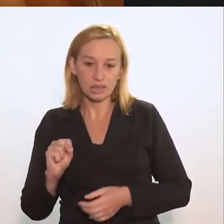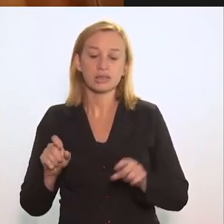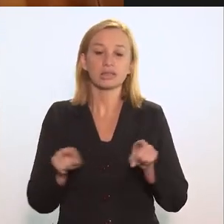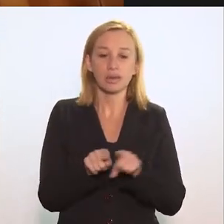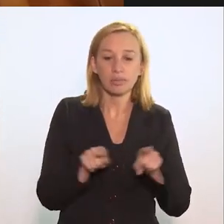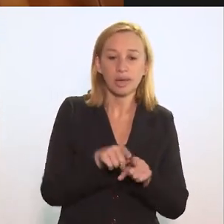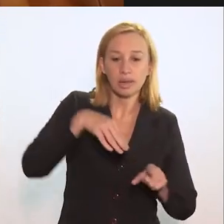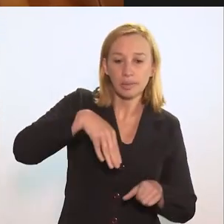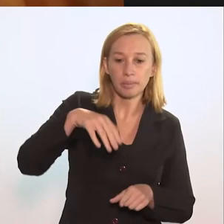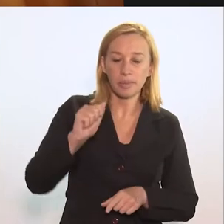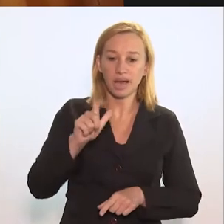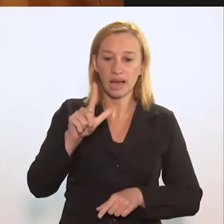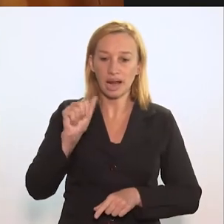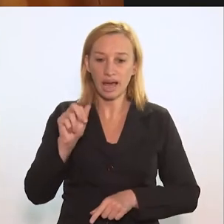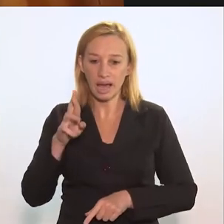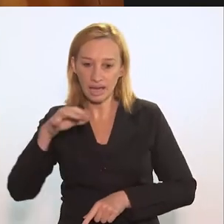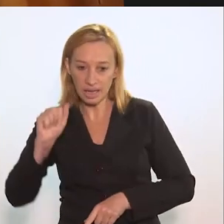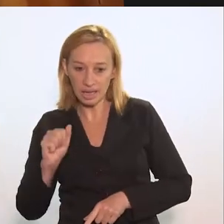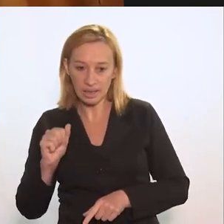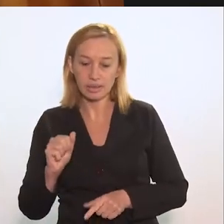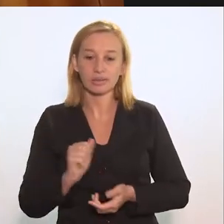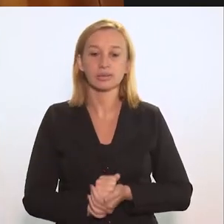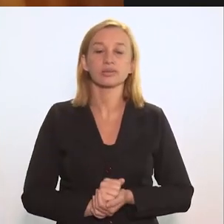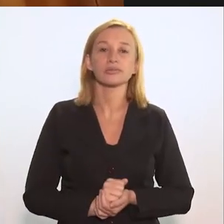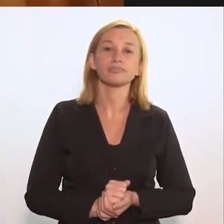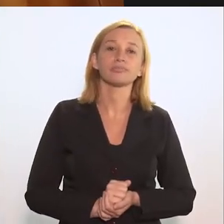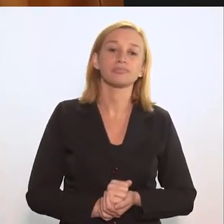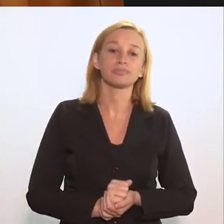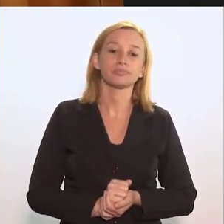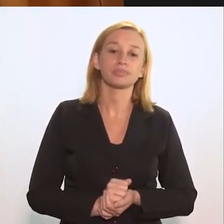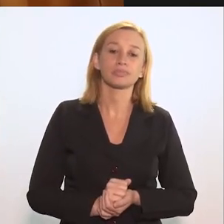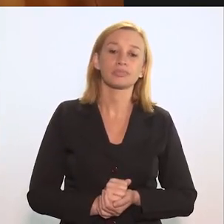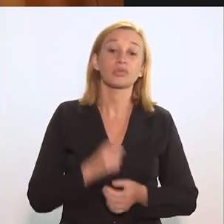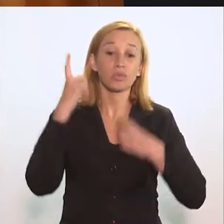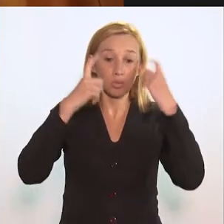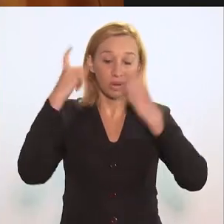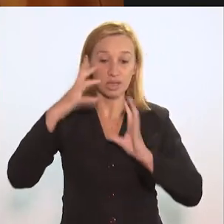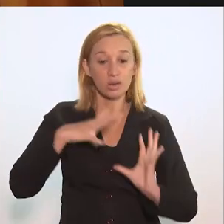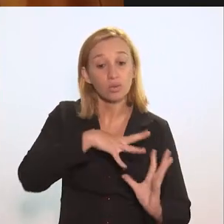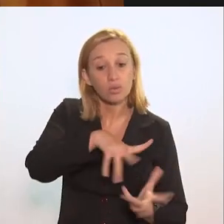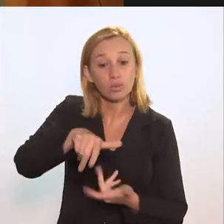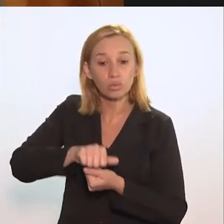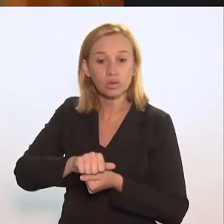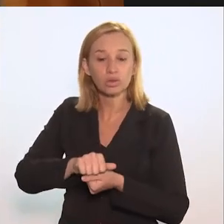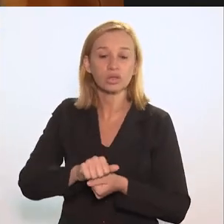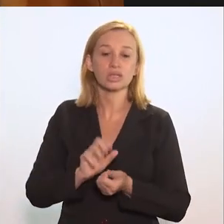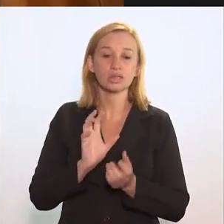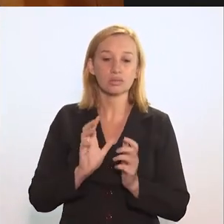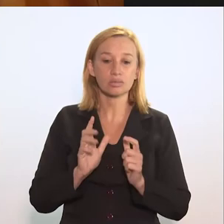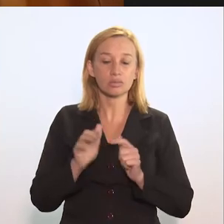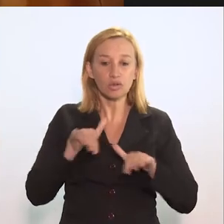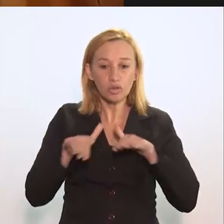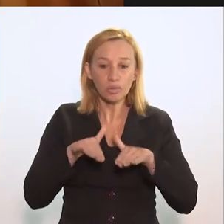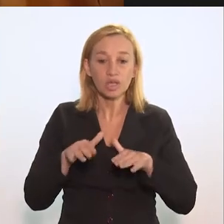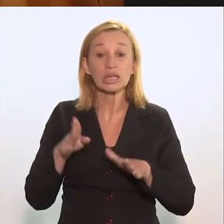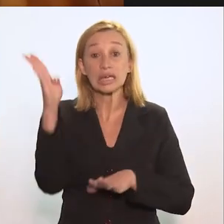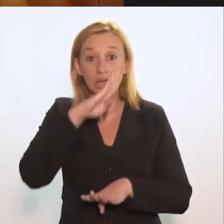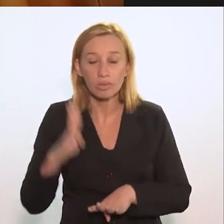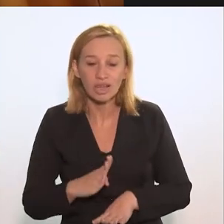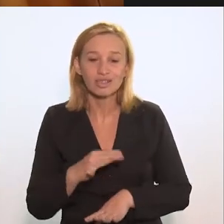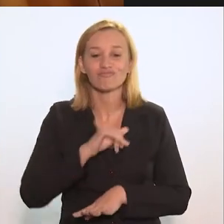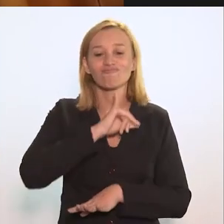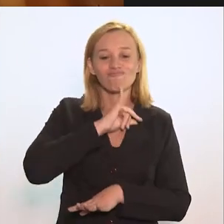malária, de doenças de grande impacto no nível global, que fazem parte da agenda 2030, do desenvolvimento